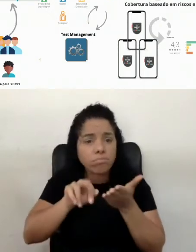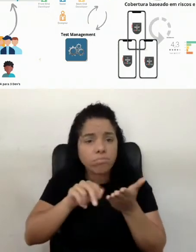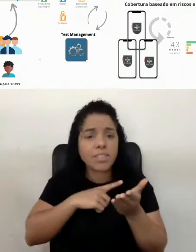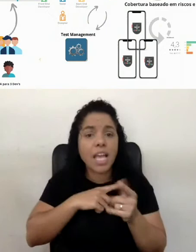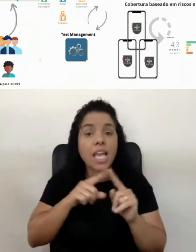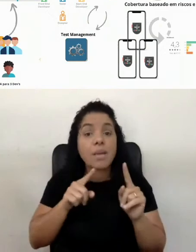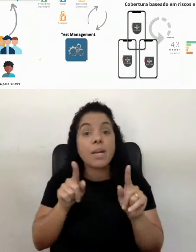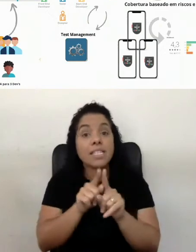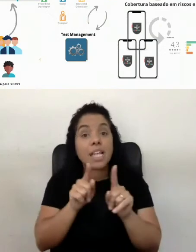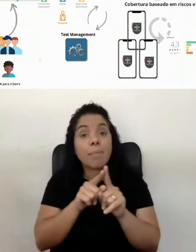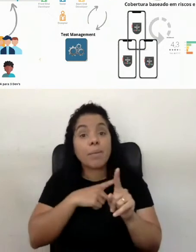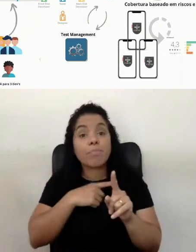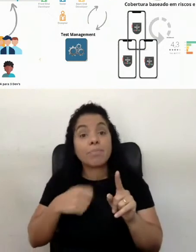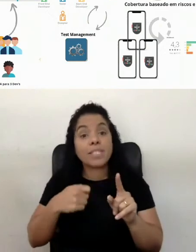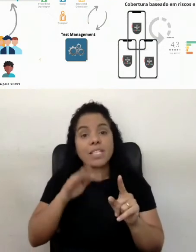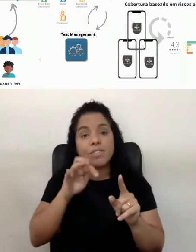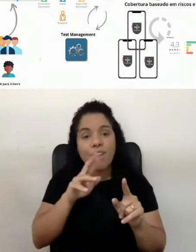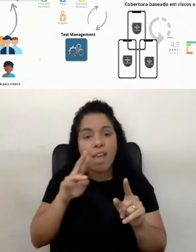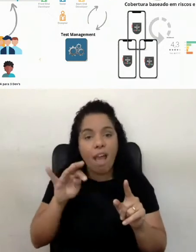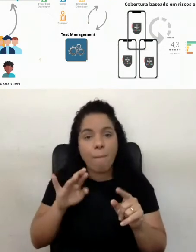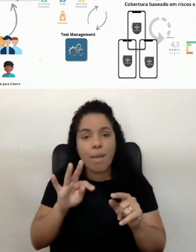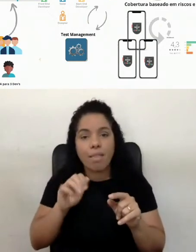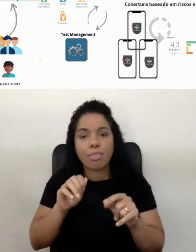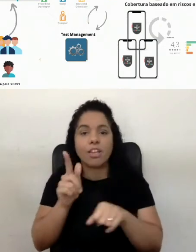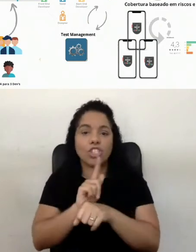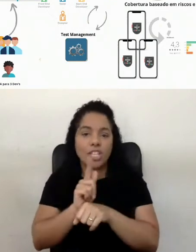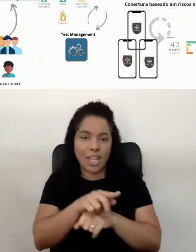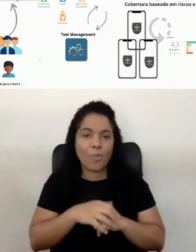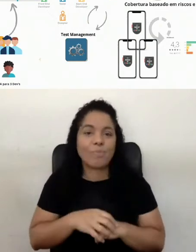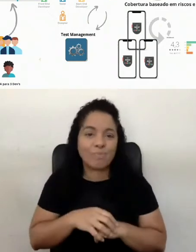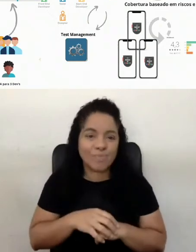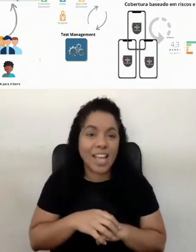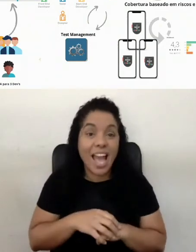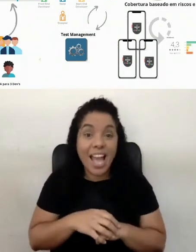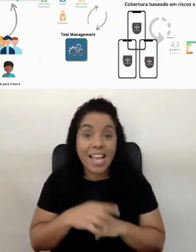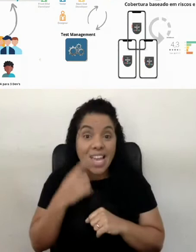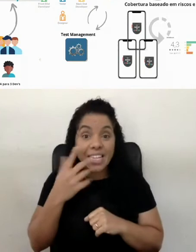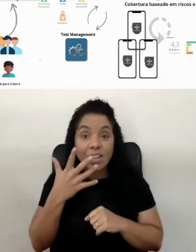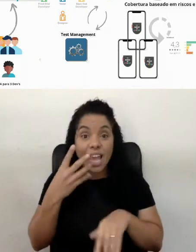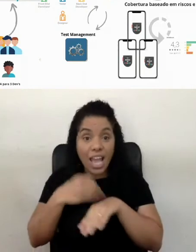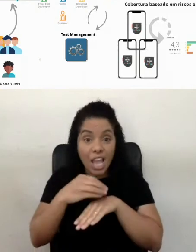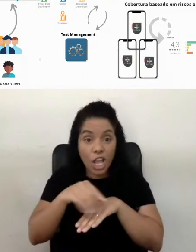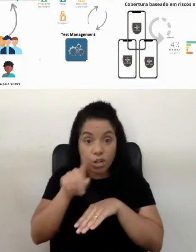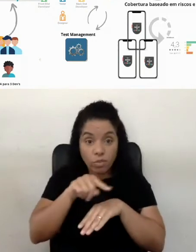que eu tenho que ter uma ferramenta de gestão. E aqui, galera, eu quero deixar claro que